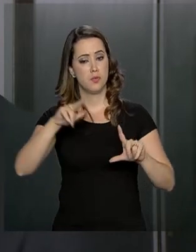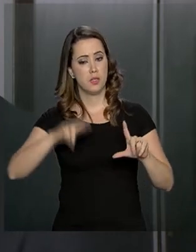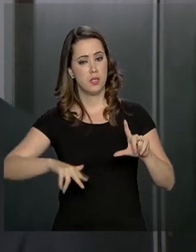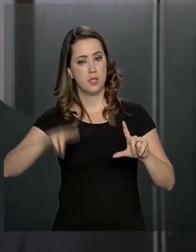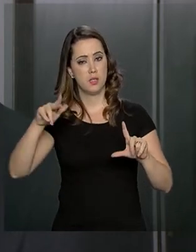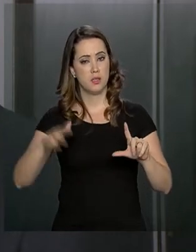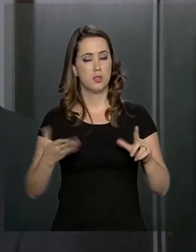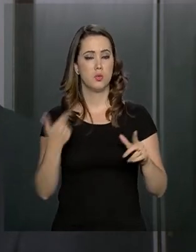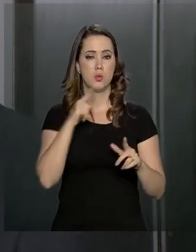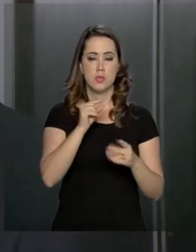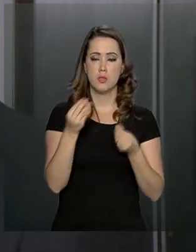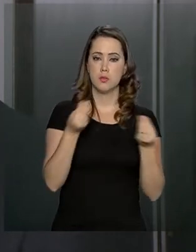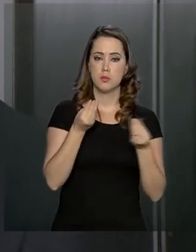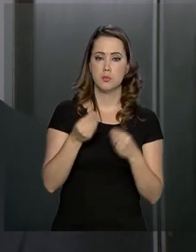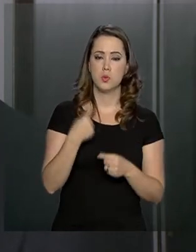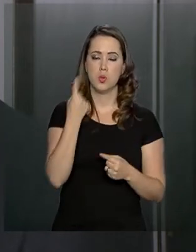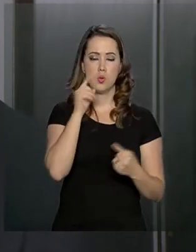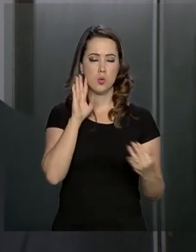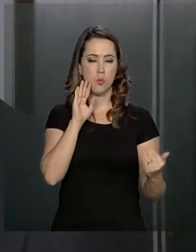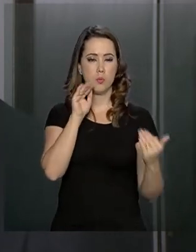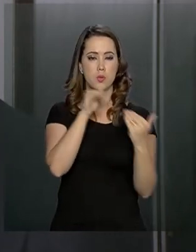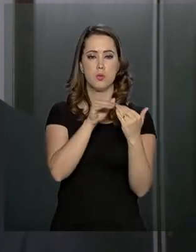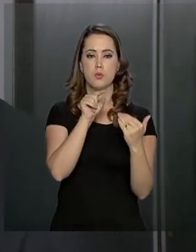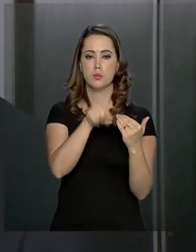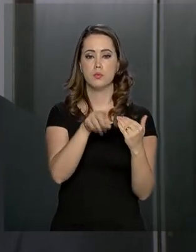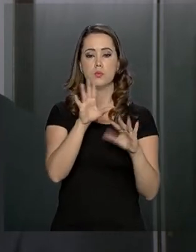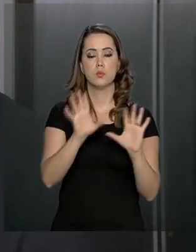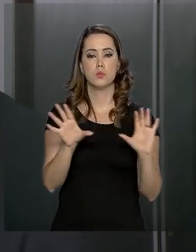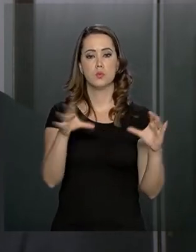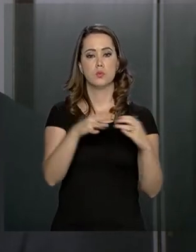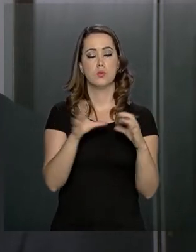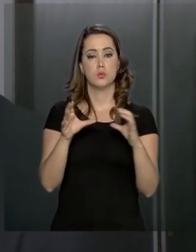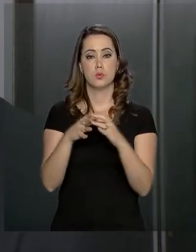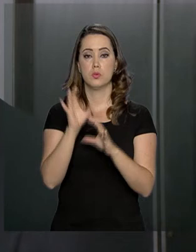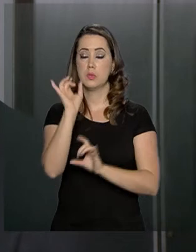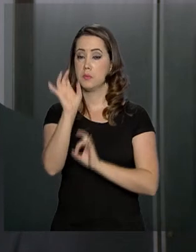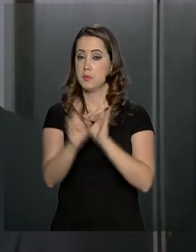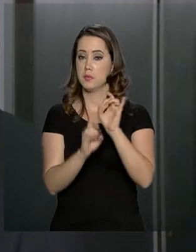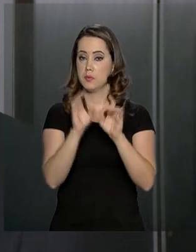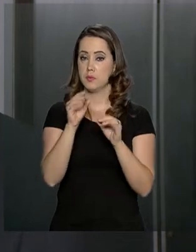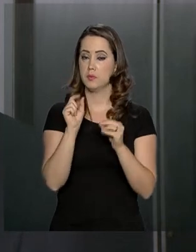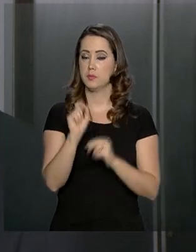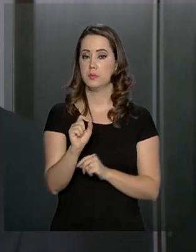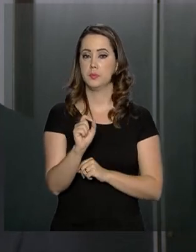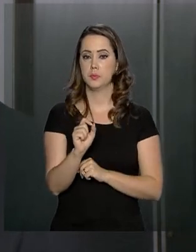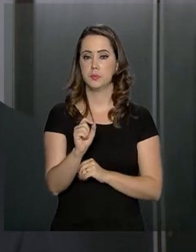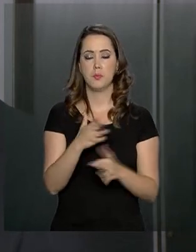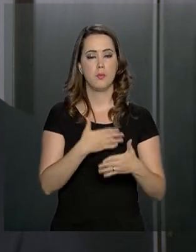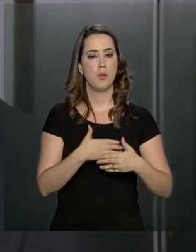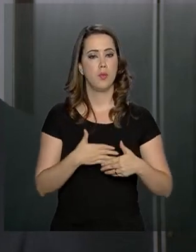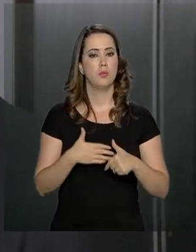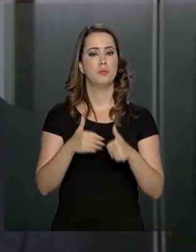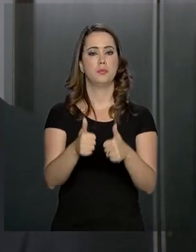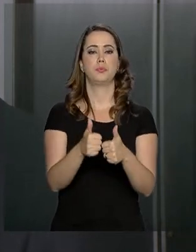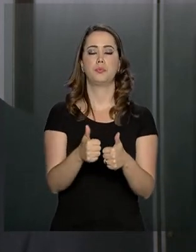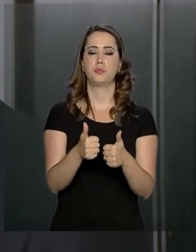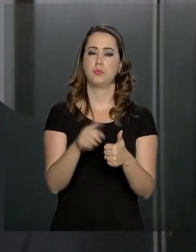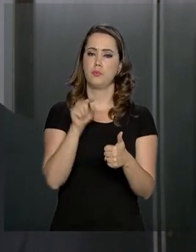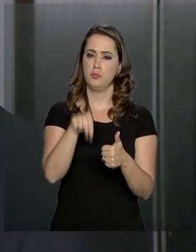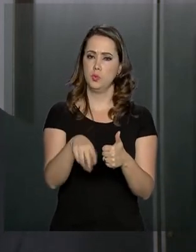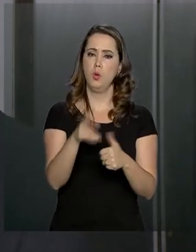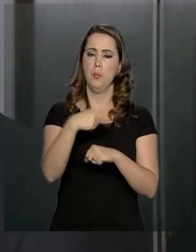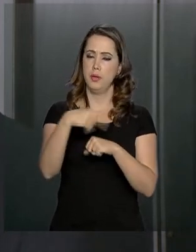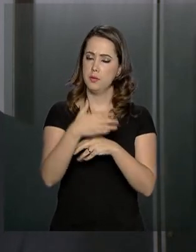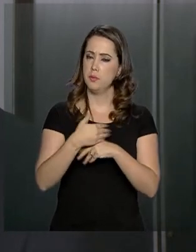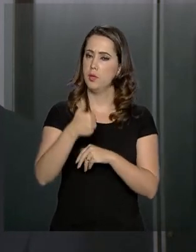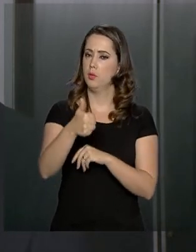alcançarmos, nós focaremos as áreas específicas para melhorar o país e para